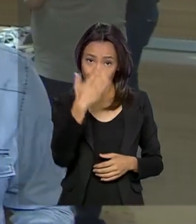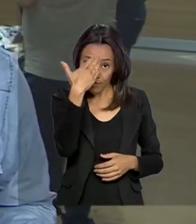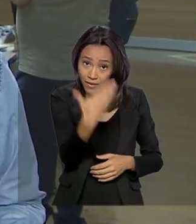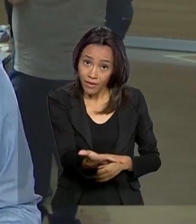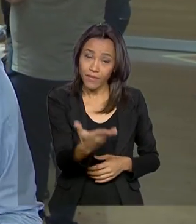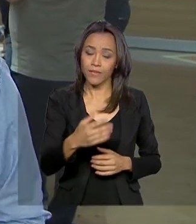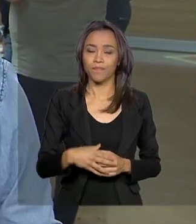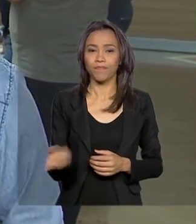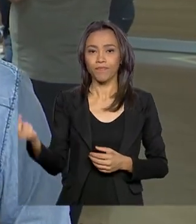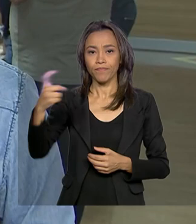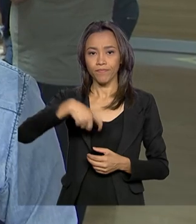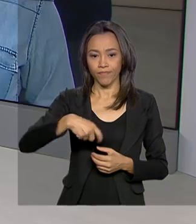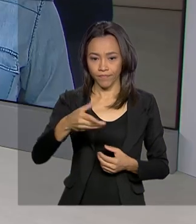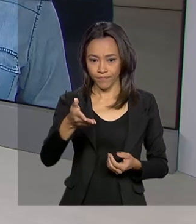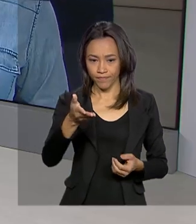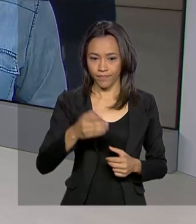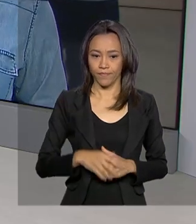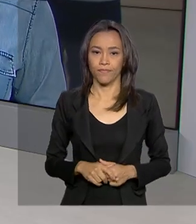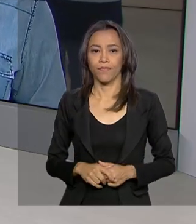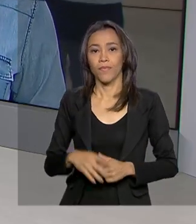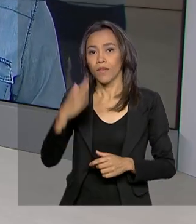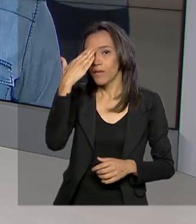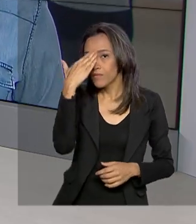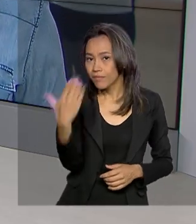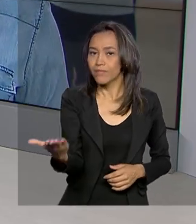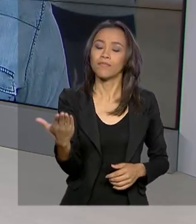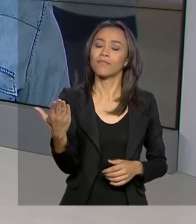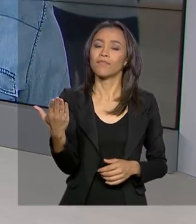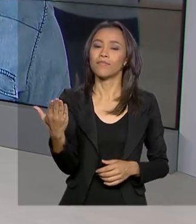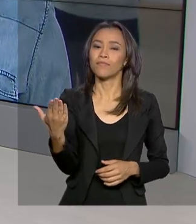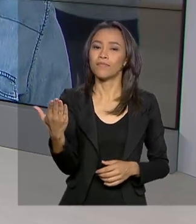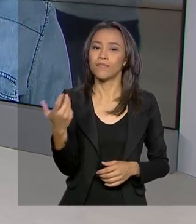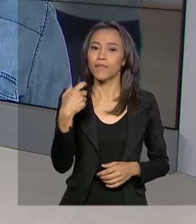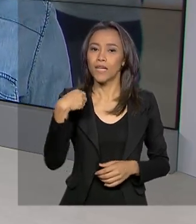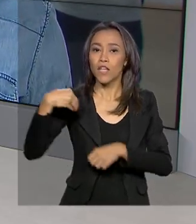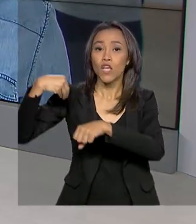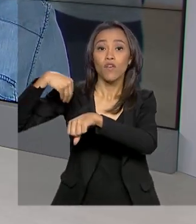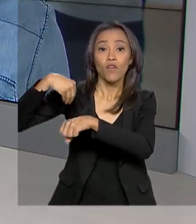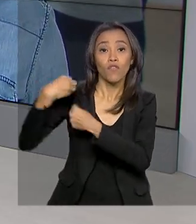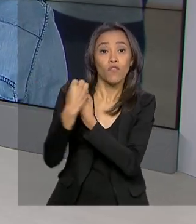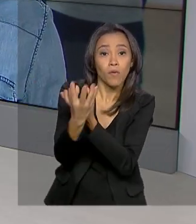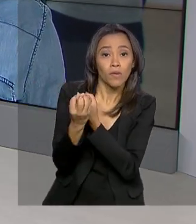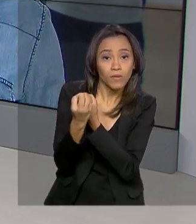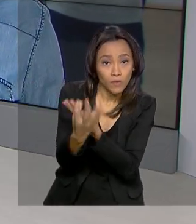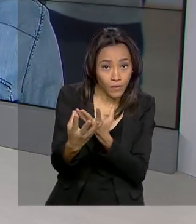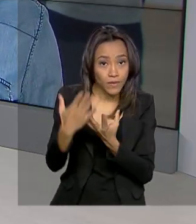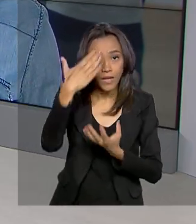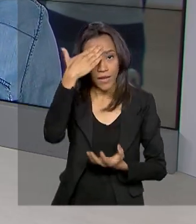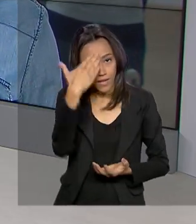Voltamos ao estúdio, Renata. Muito obrigada, Luciana, pelas suas informações. Agradecemos também a participação do secretário.